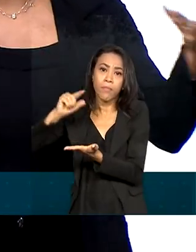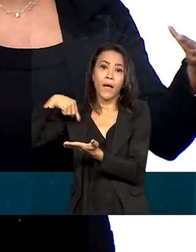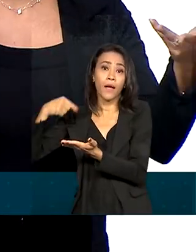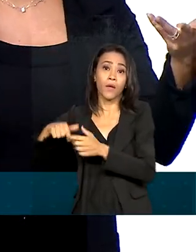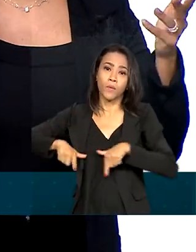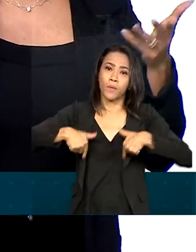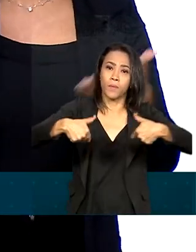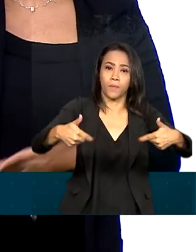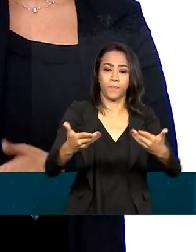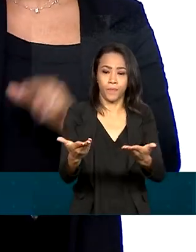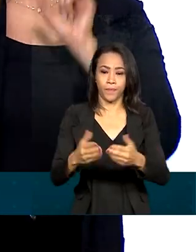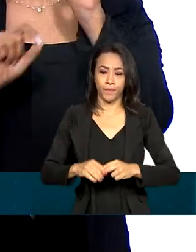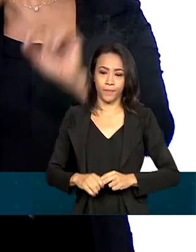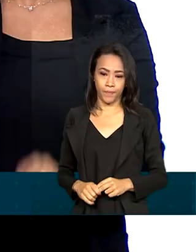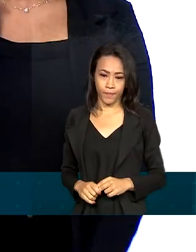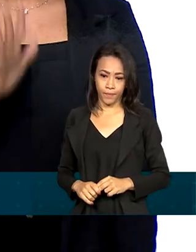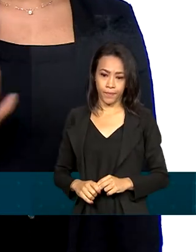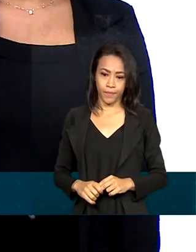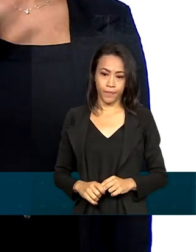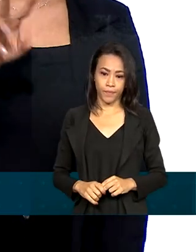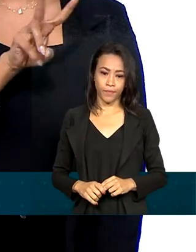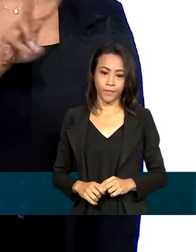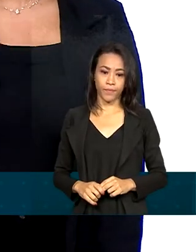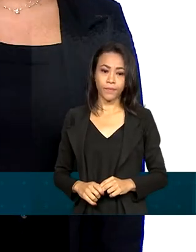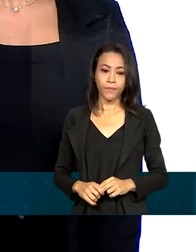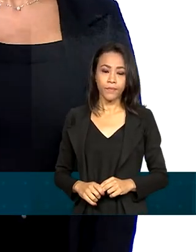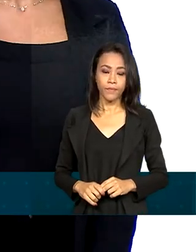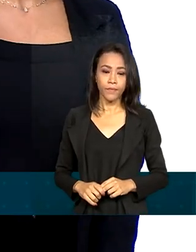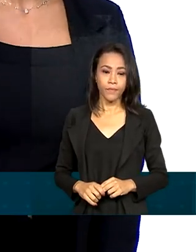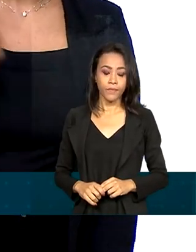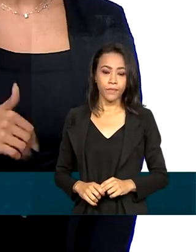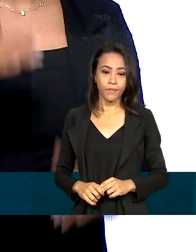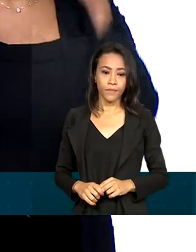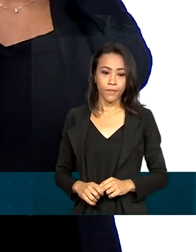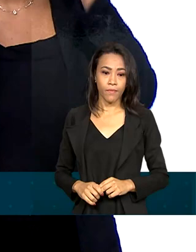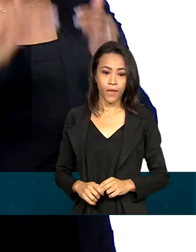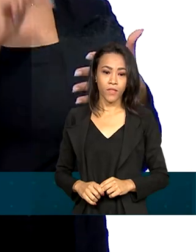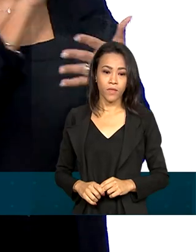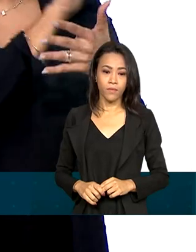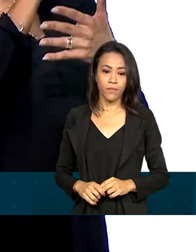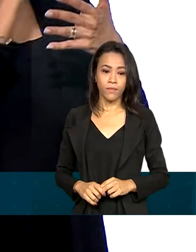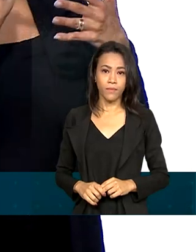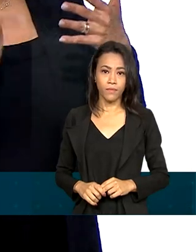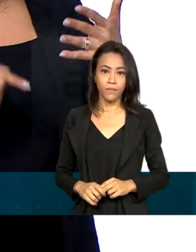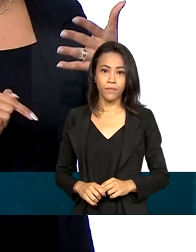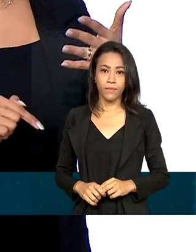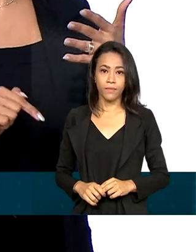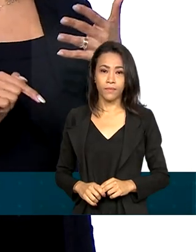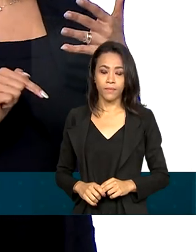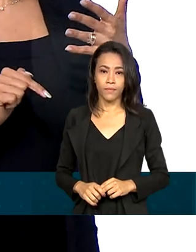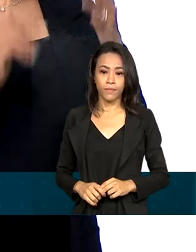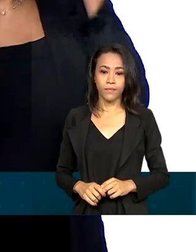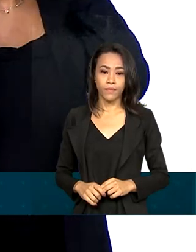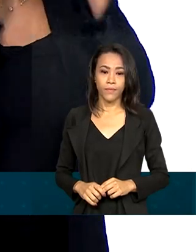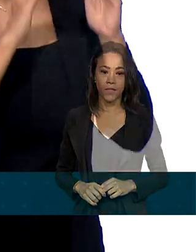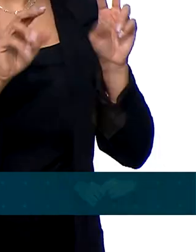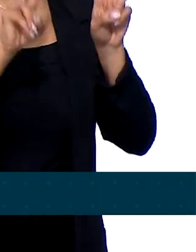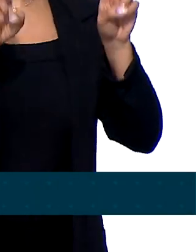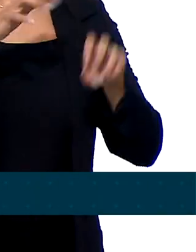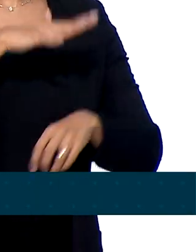O Brasil honrará todos os seus compromissos na agenda ambiental nacional e internacional.